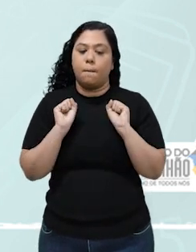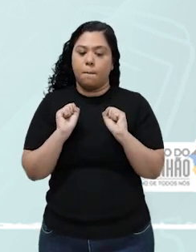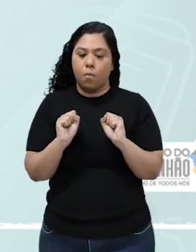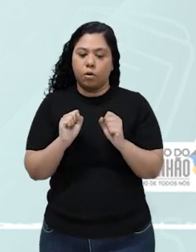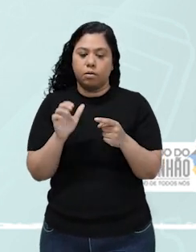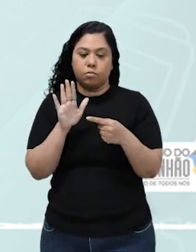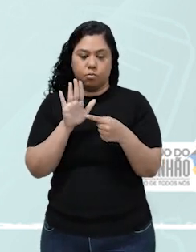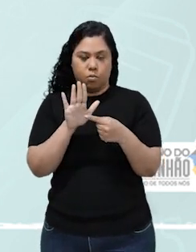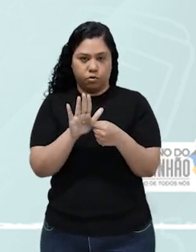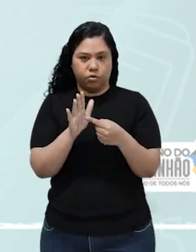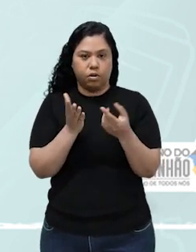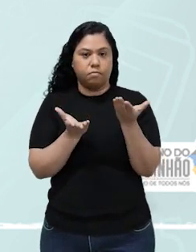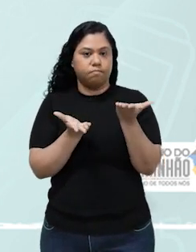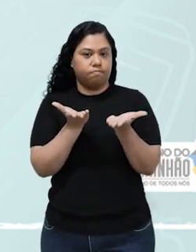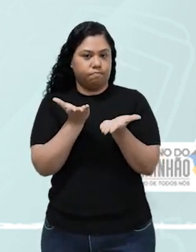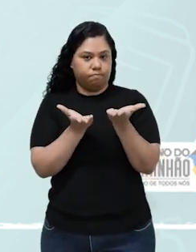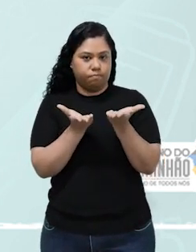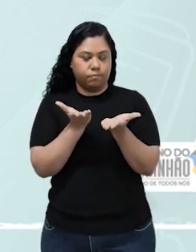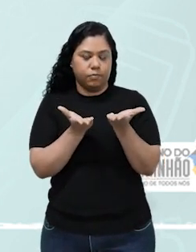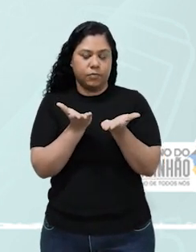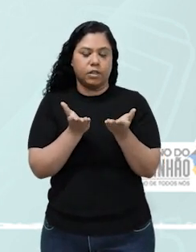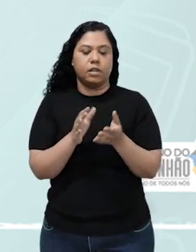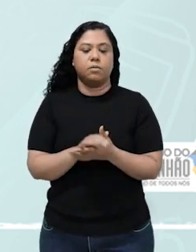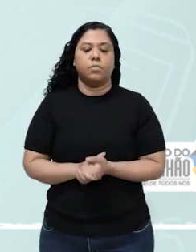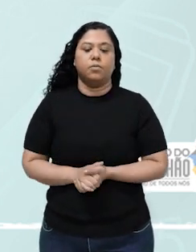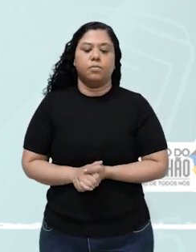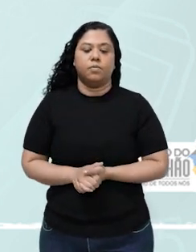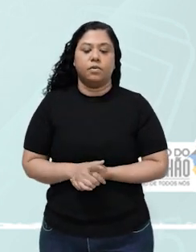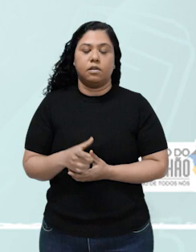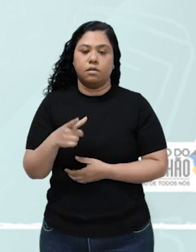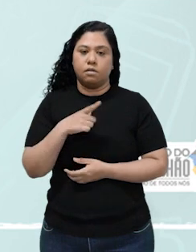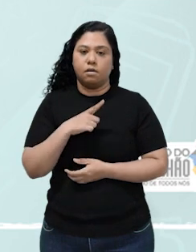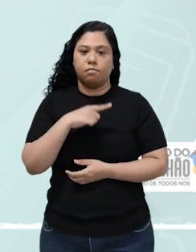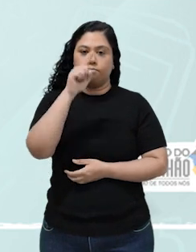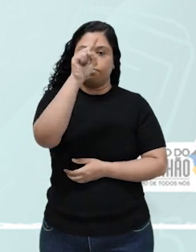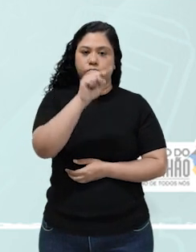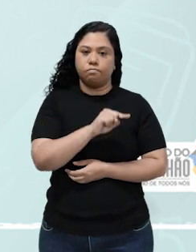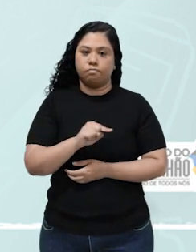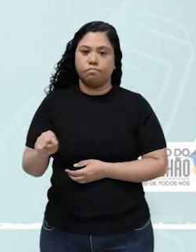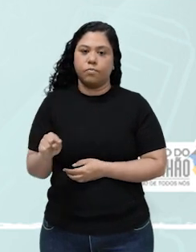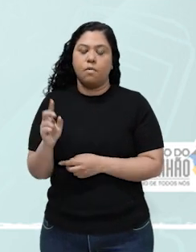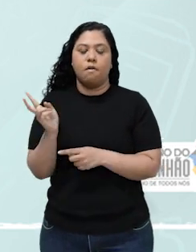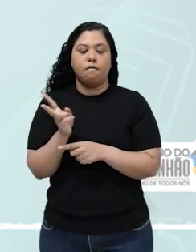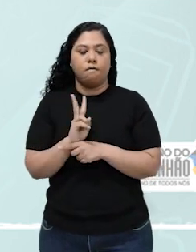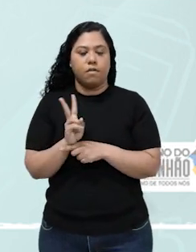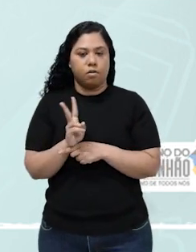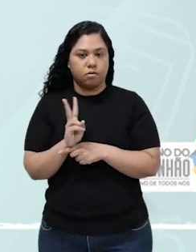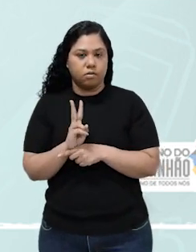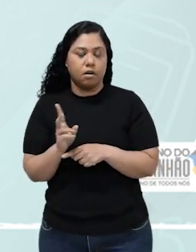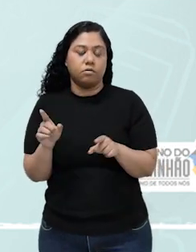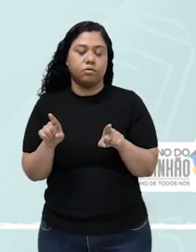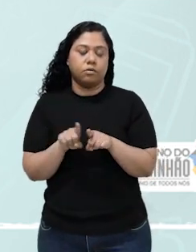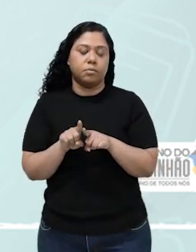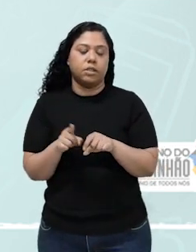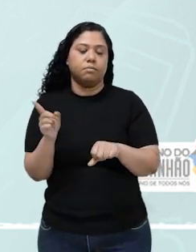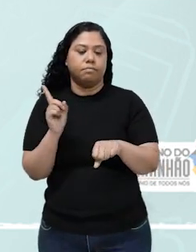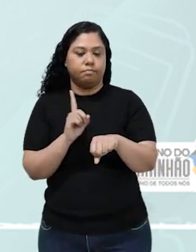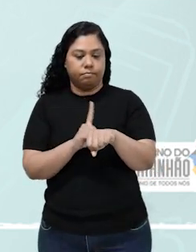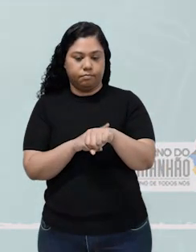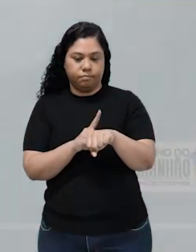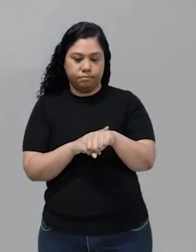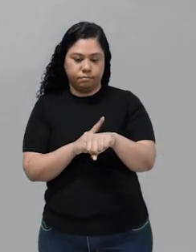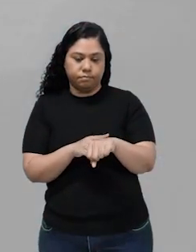outros equilíbrios da seguinte forma. Então, nós temos aqui o gráfico da velocidade em função do tempo, certo?